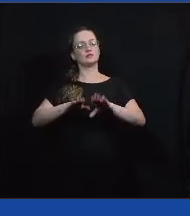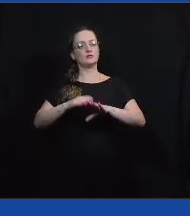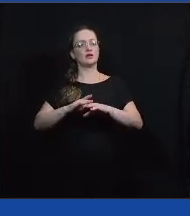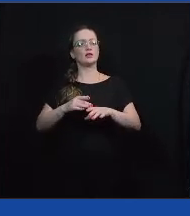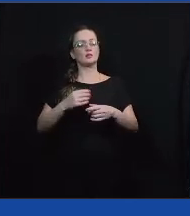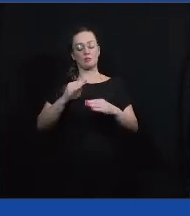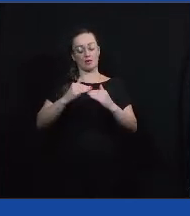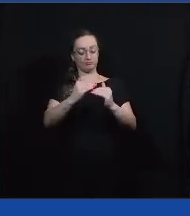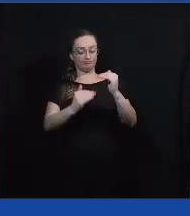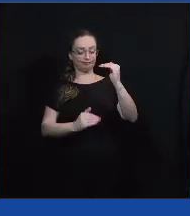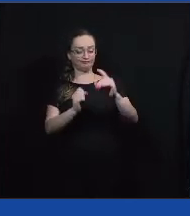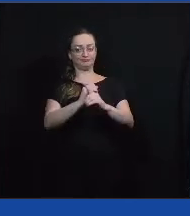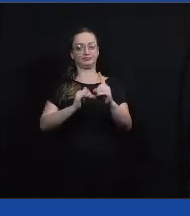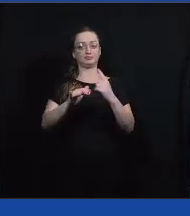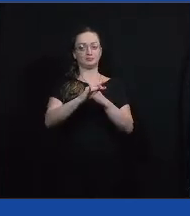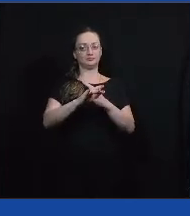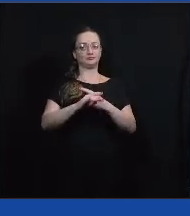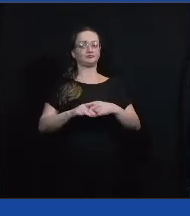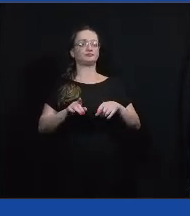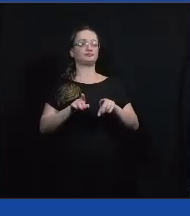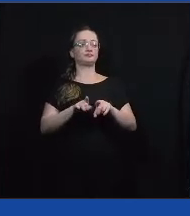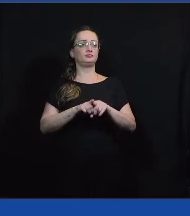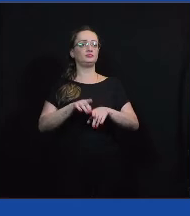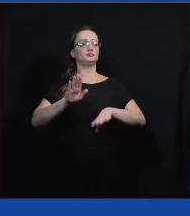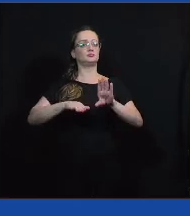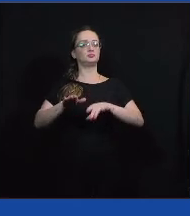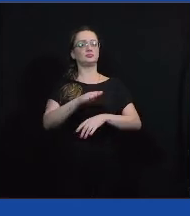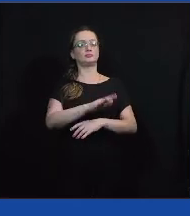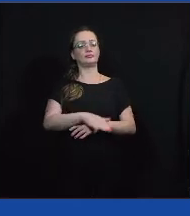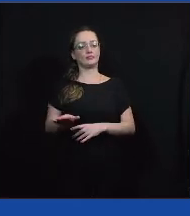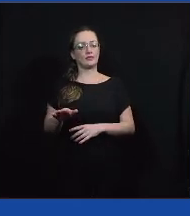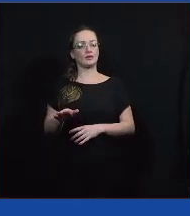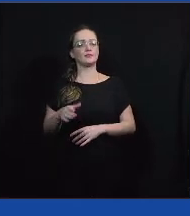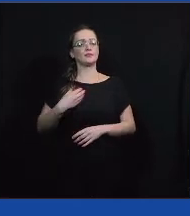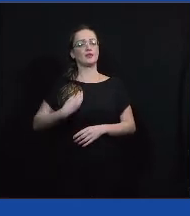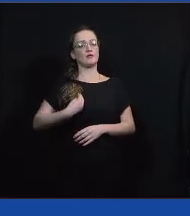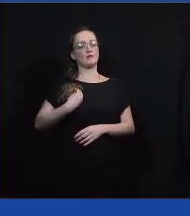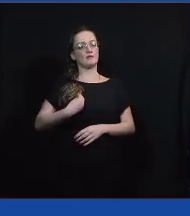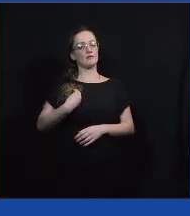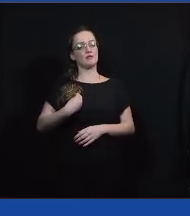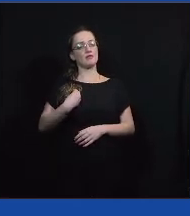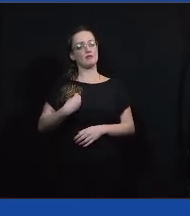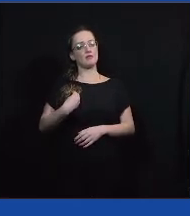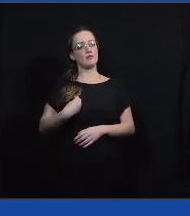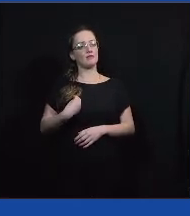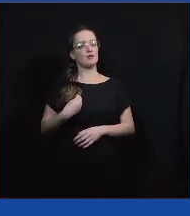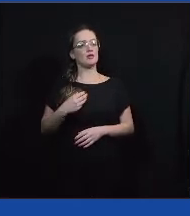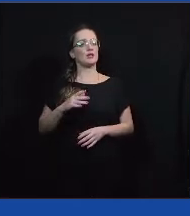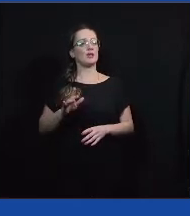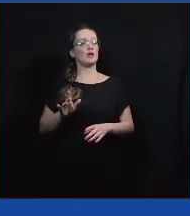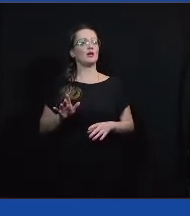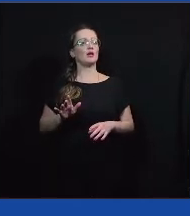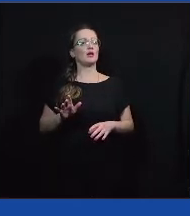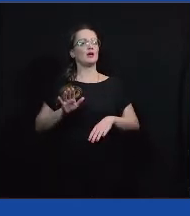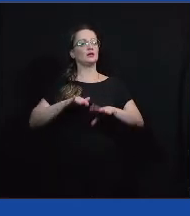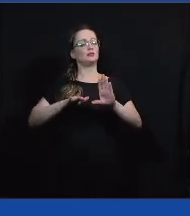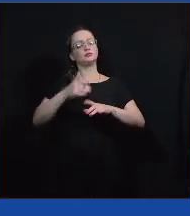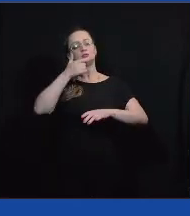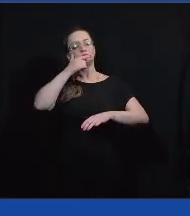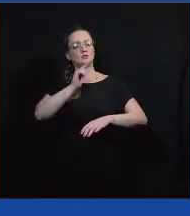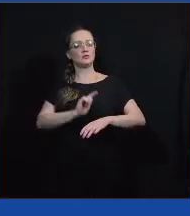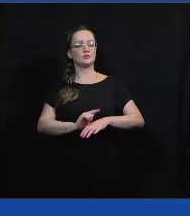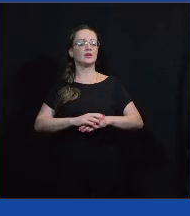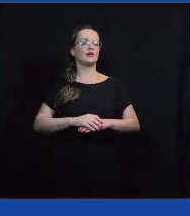desigualdade social e como algumas crianças vivem, talvez elas não conseguiriam ter um ambiente